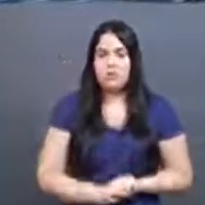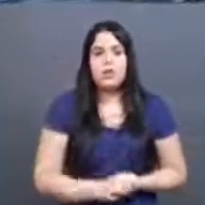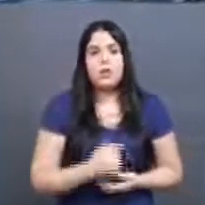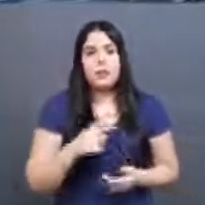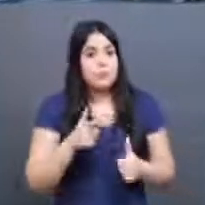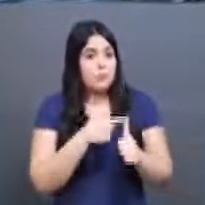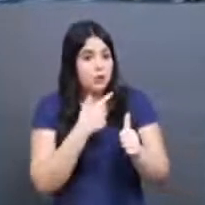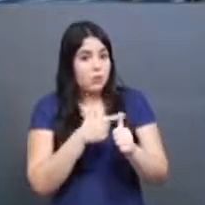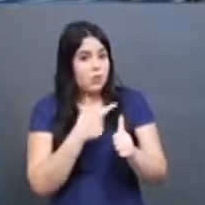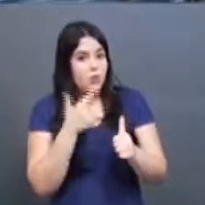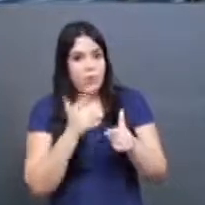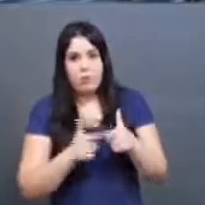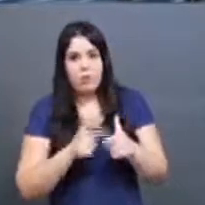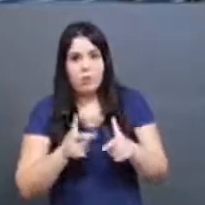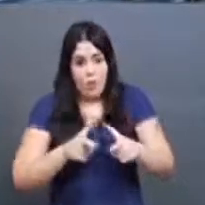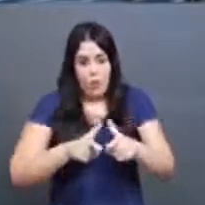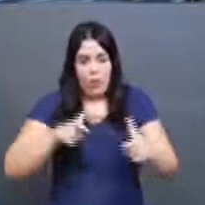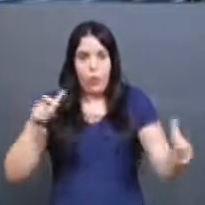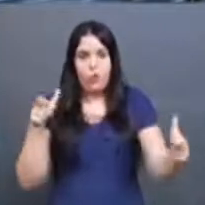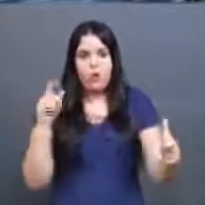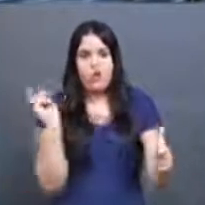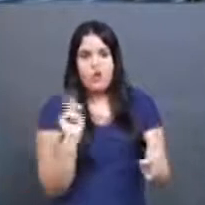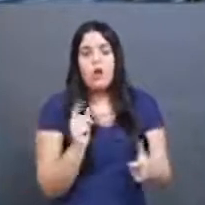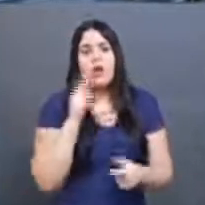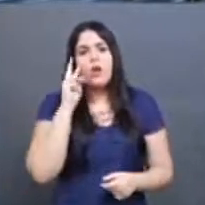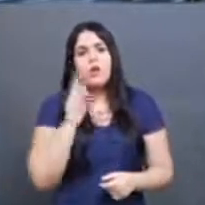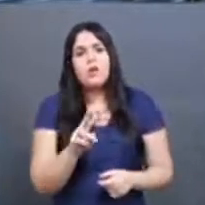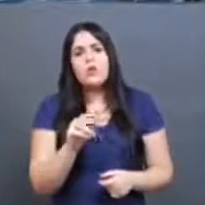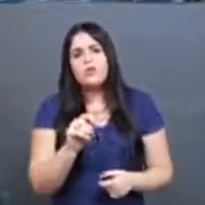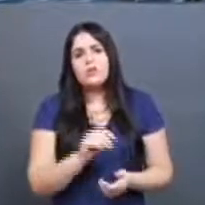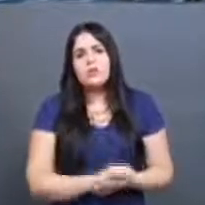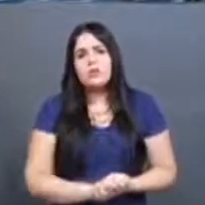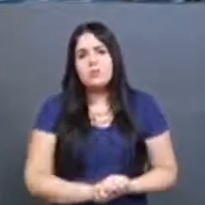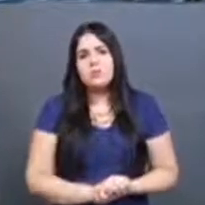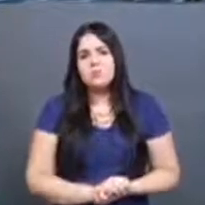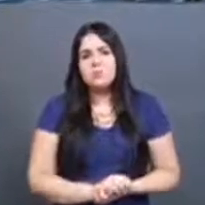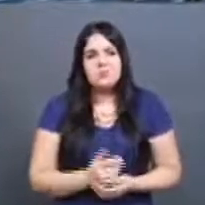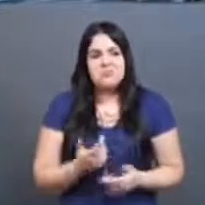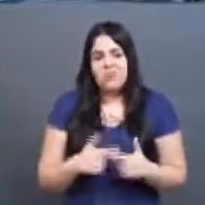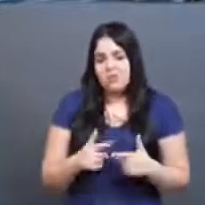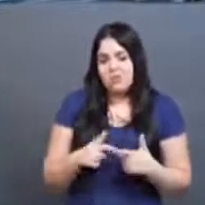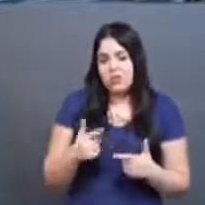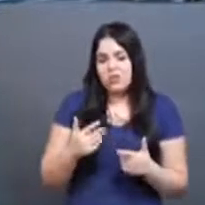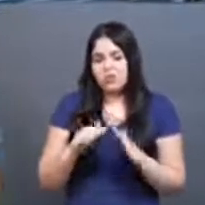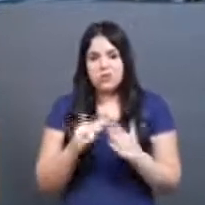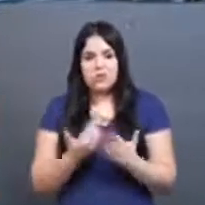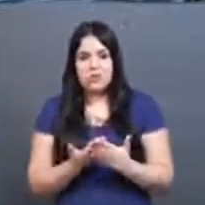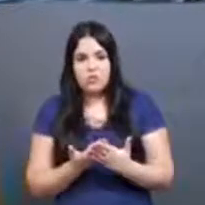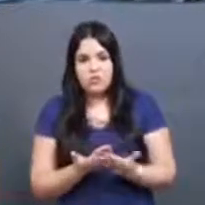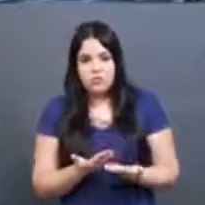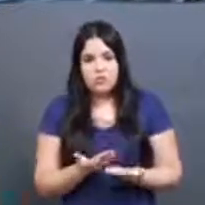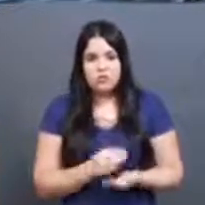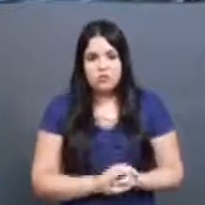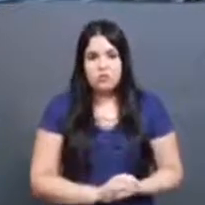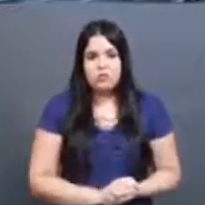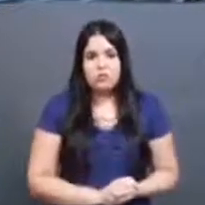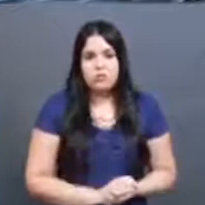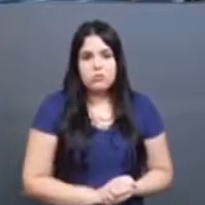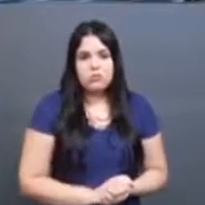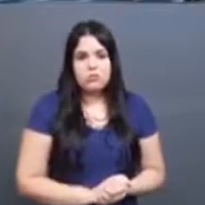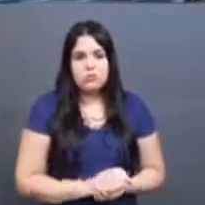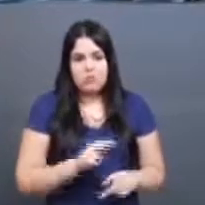nunca foi uma grande problemática, eu via como apenas uma disparidade de poder, ali não que não mereça